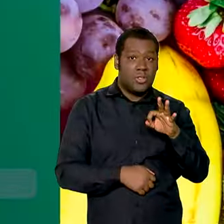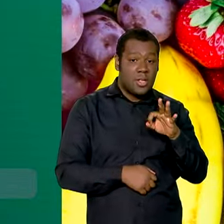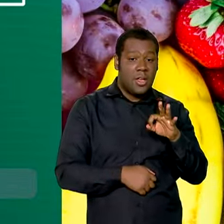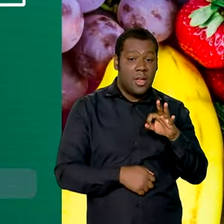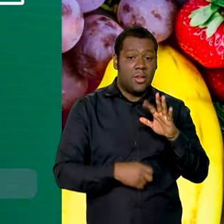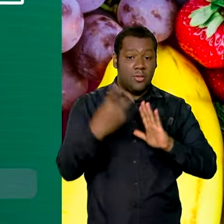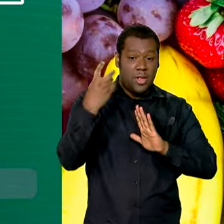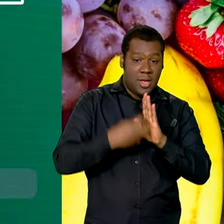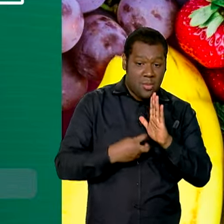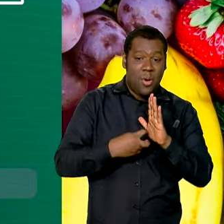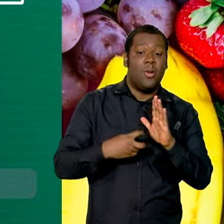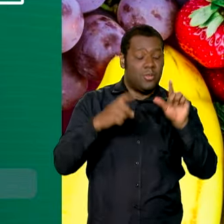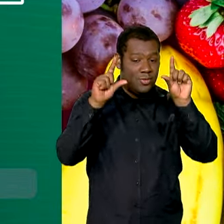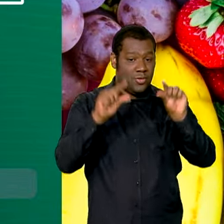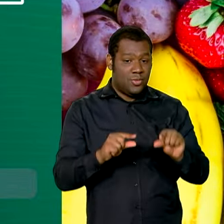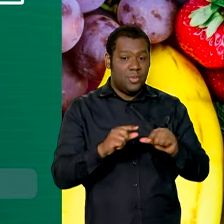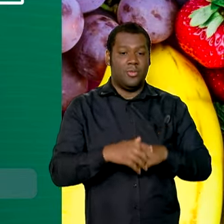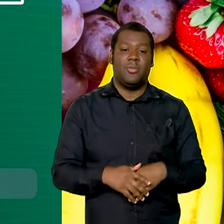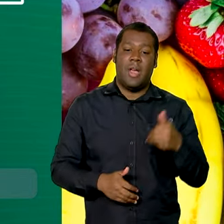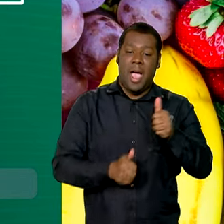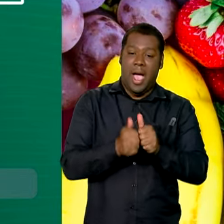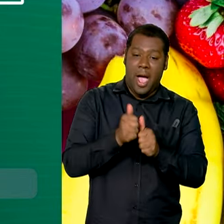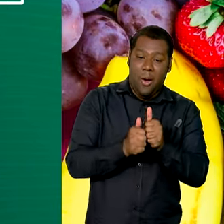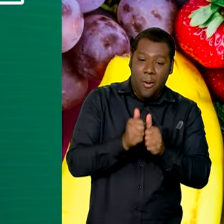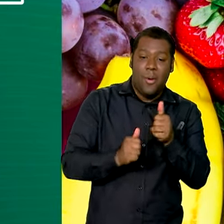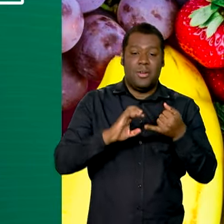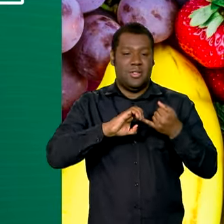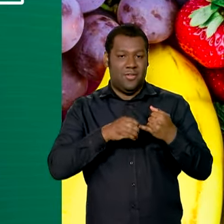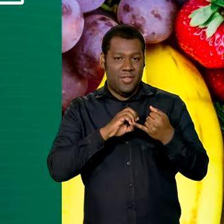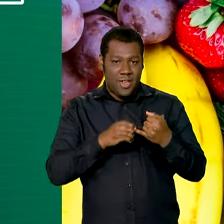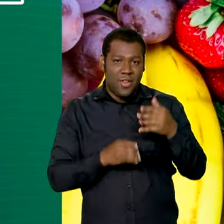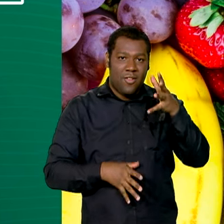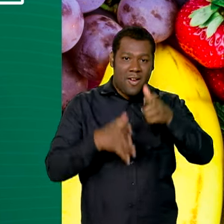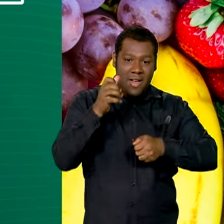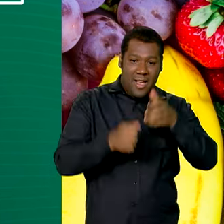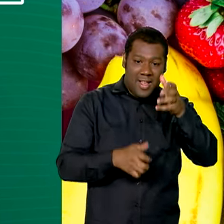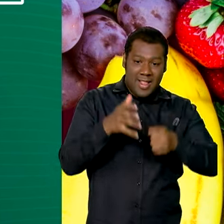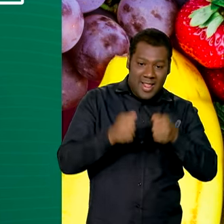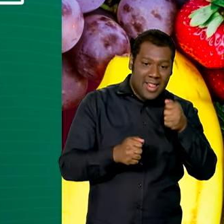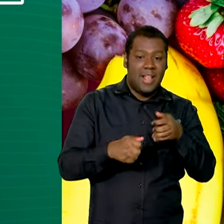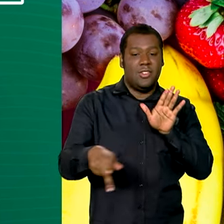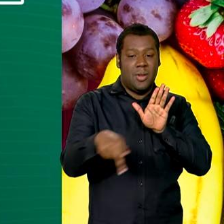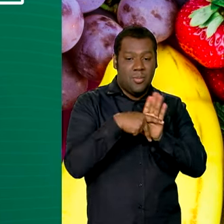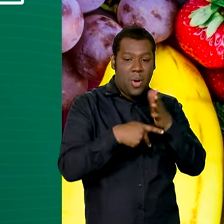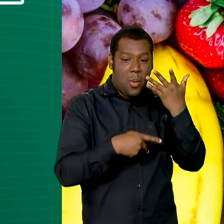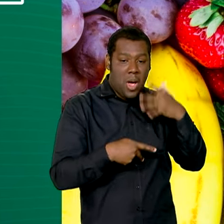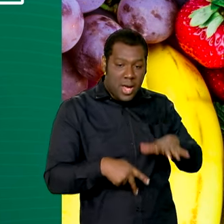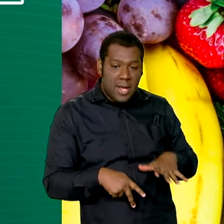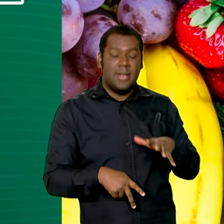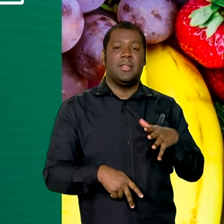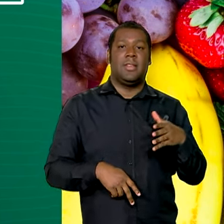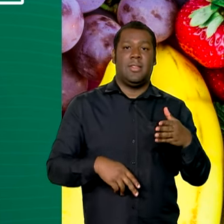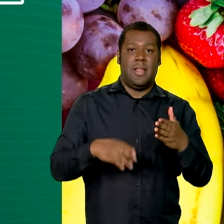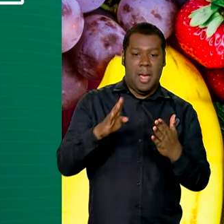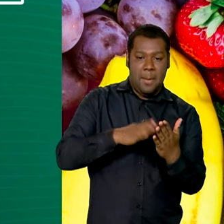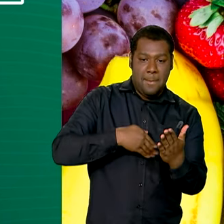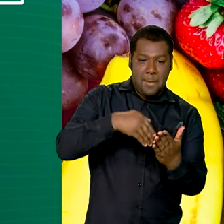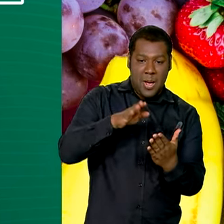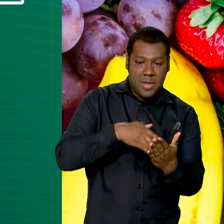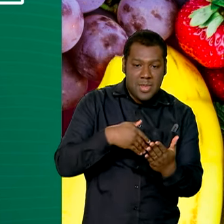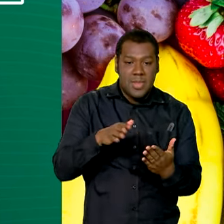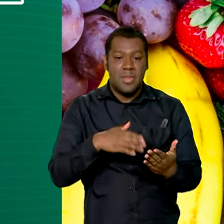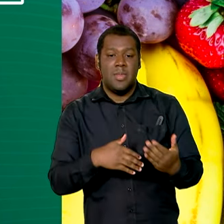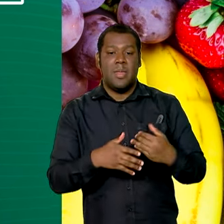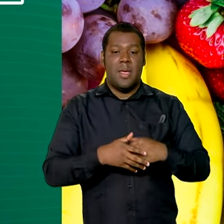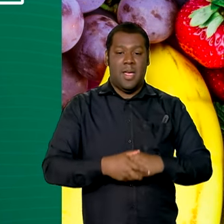alíquota zero. São eles arroz, feijão, leite e fórmulas infantis, manteiga, margarina, raízes e